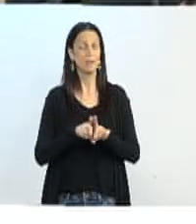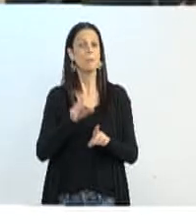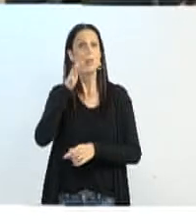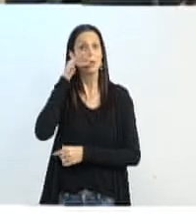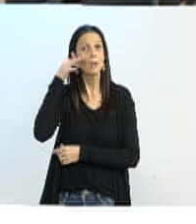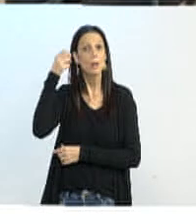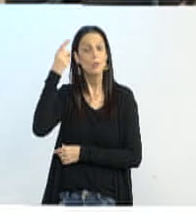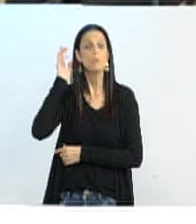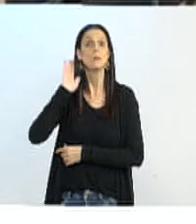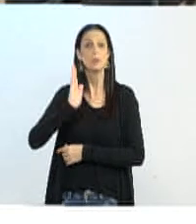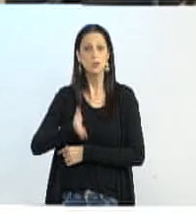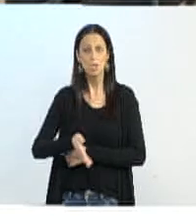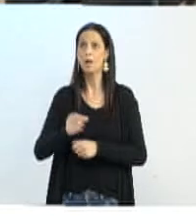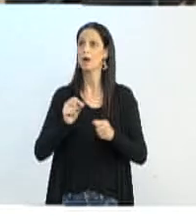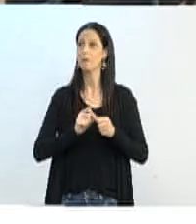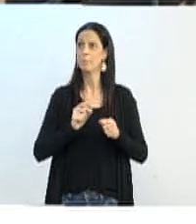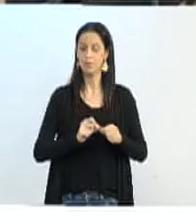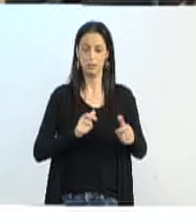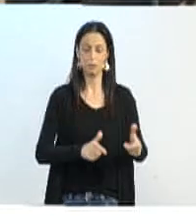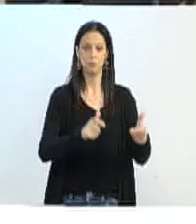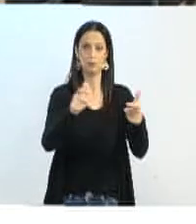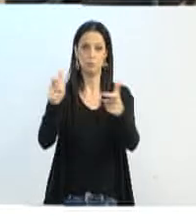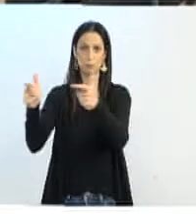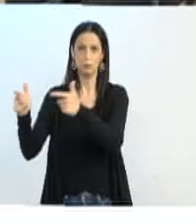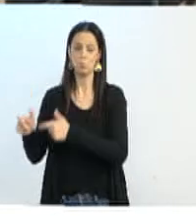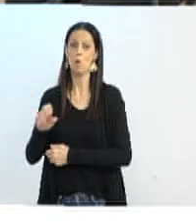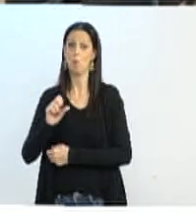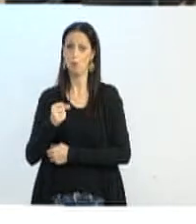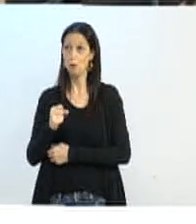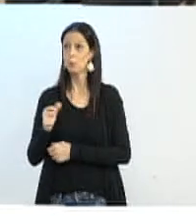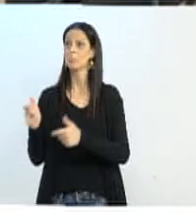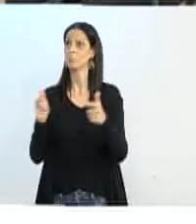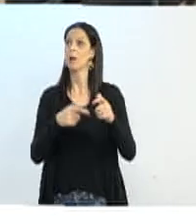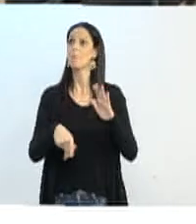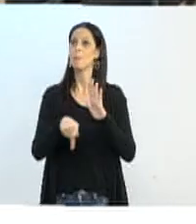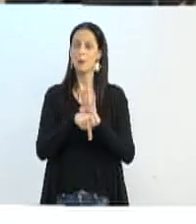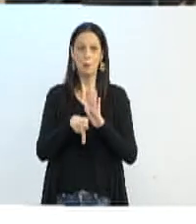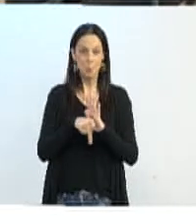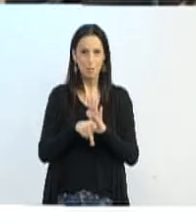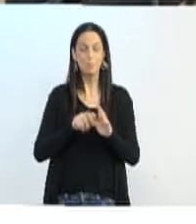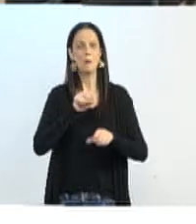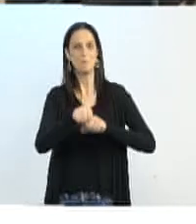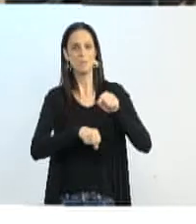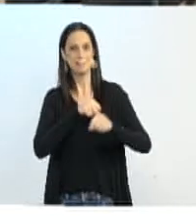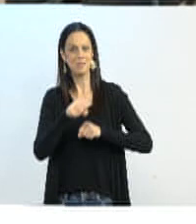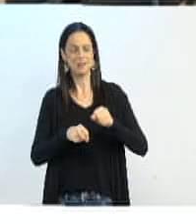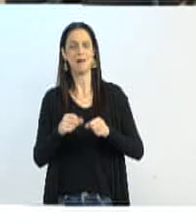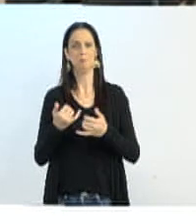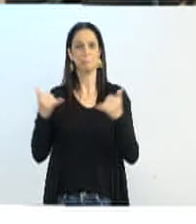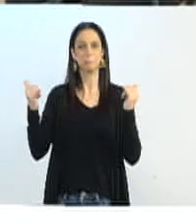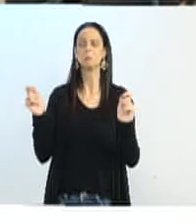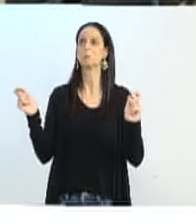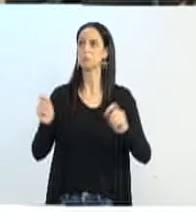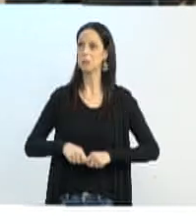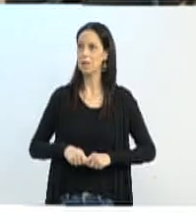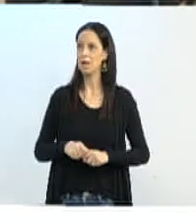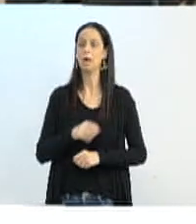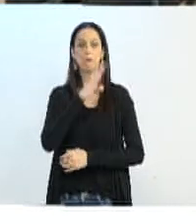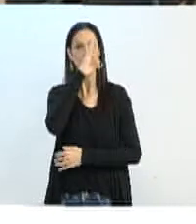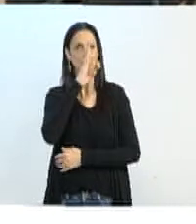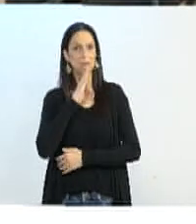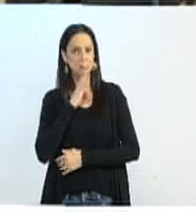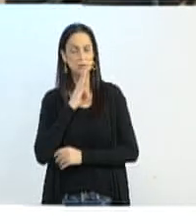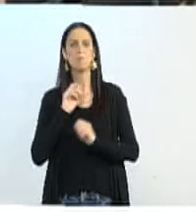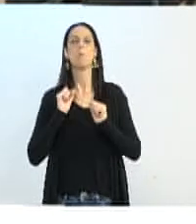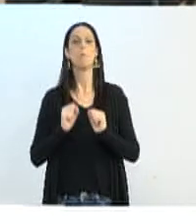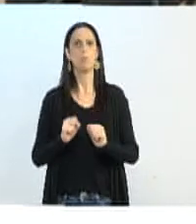terminais de carregamento de bikes e patinetes, gratuito. A população pode ir lá e usufruir